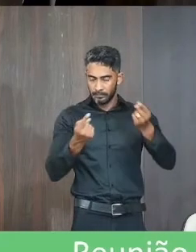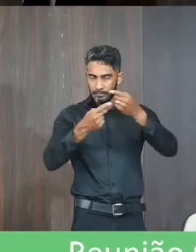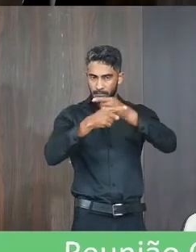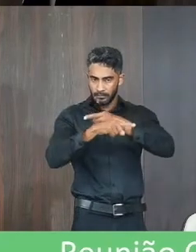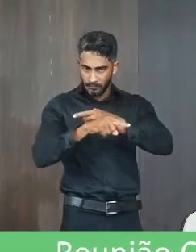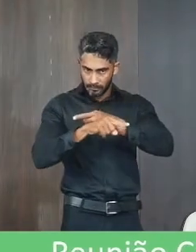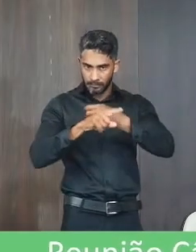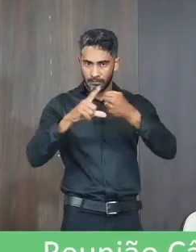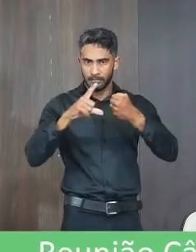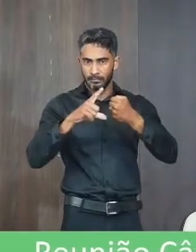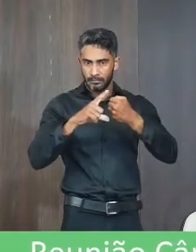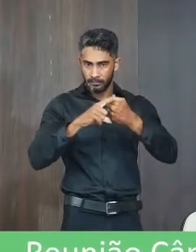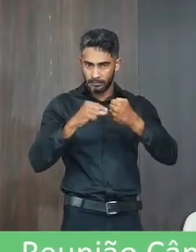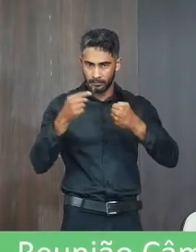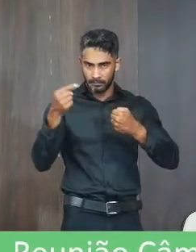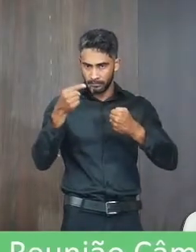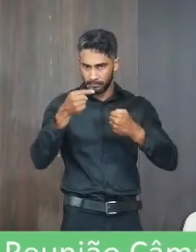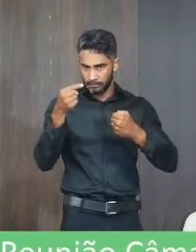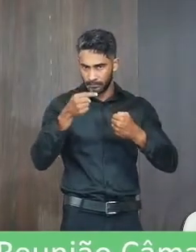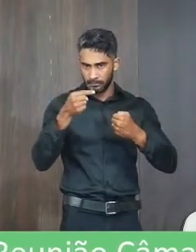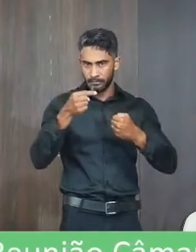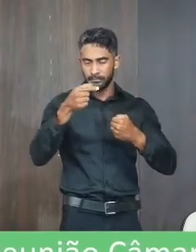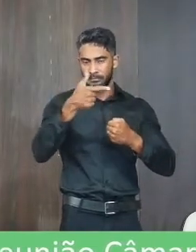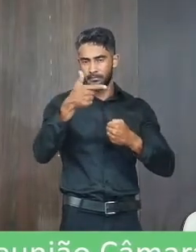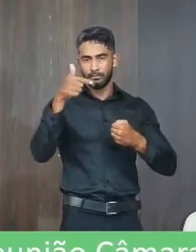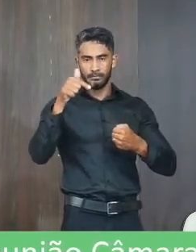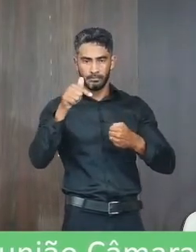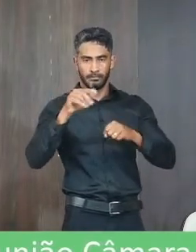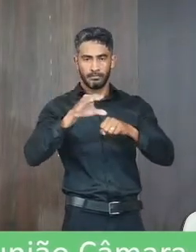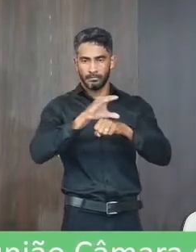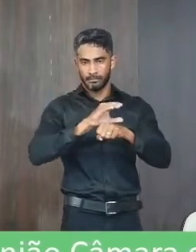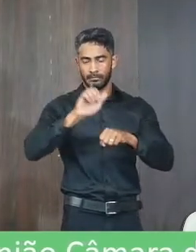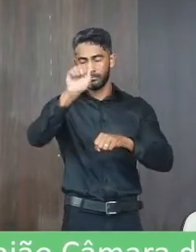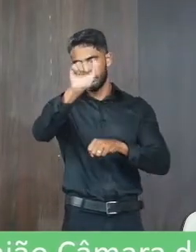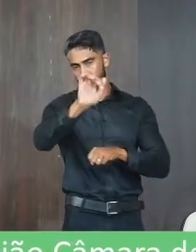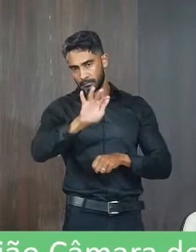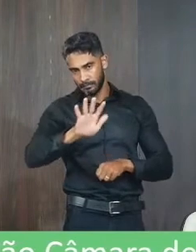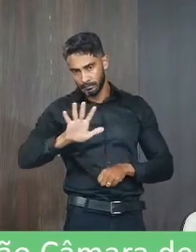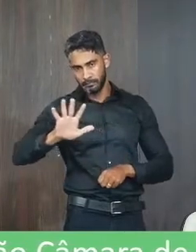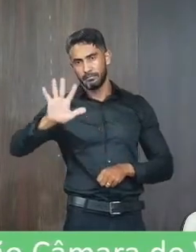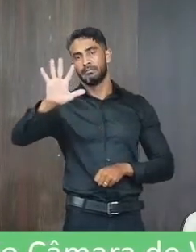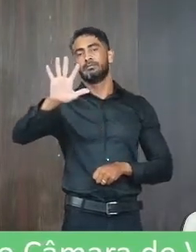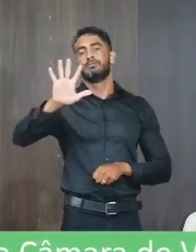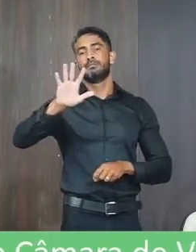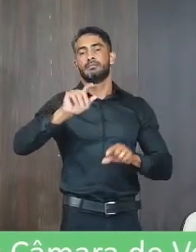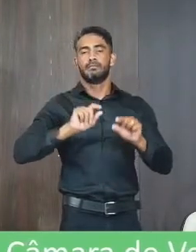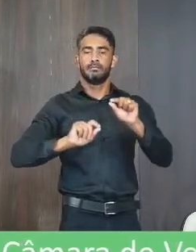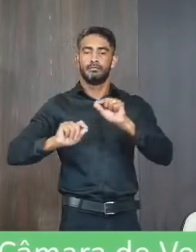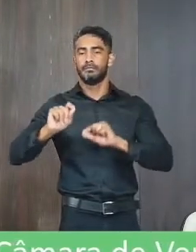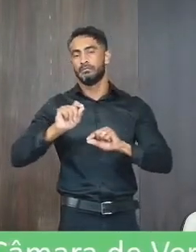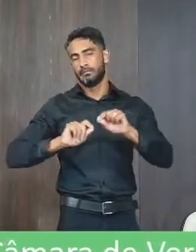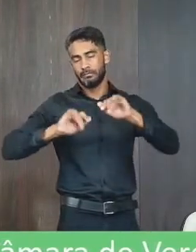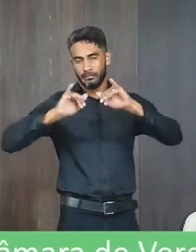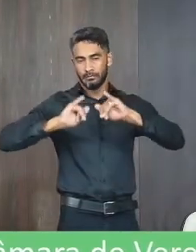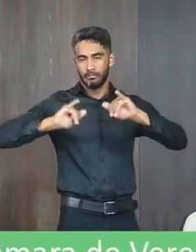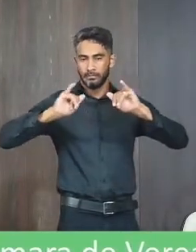disposto no parágrafo 1º do artigo 27 da Constituição Federal, de forma a promover